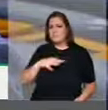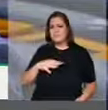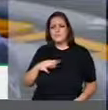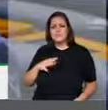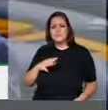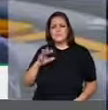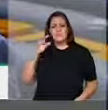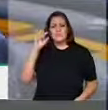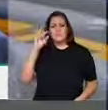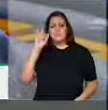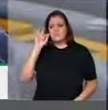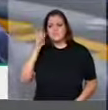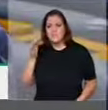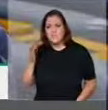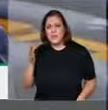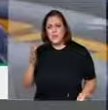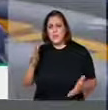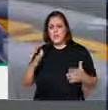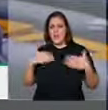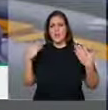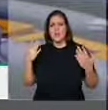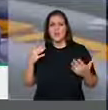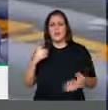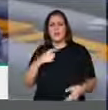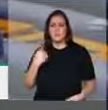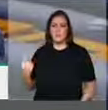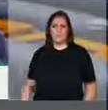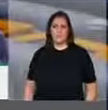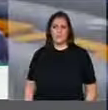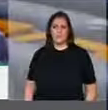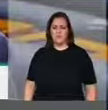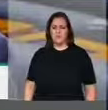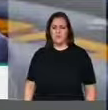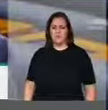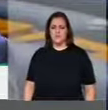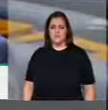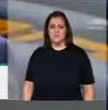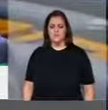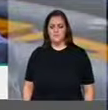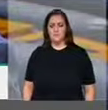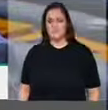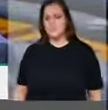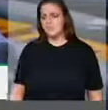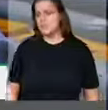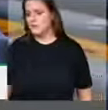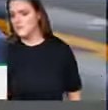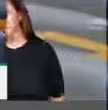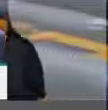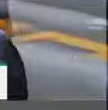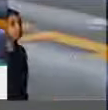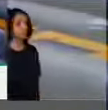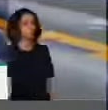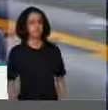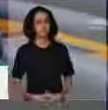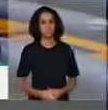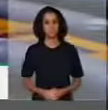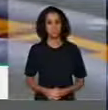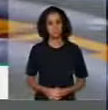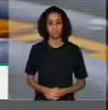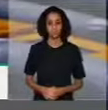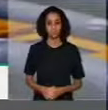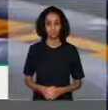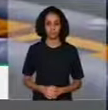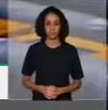delicado, inclusive em que ele vinha se fazendo, se recuperando de um tratamento em hemodiálise.